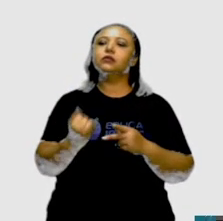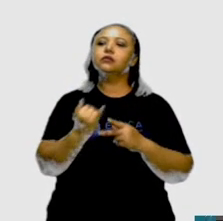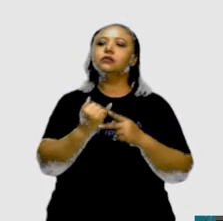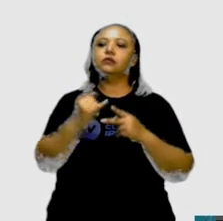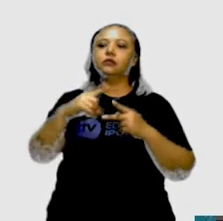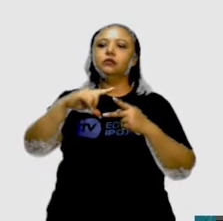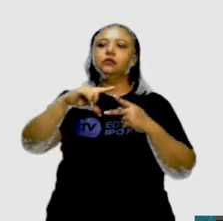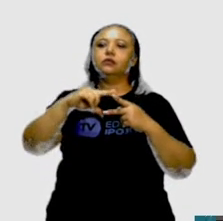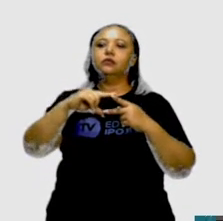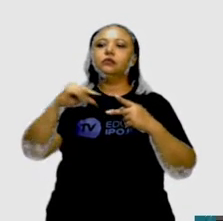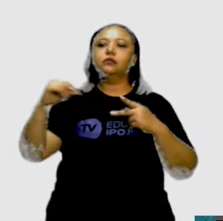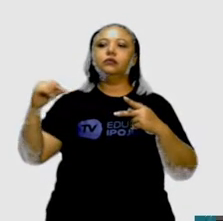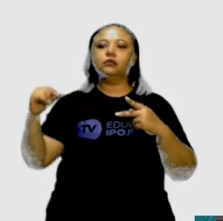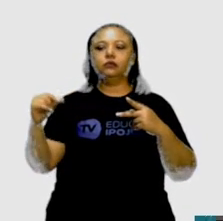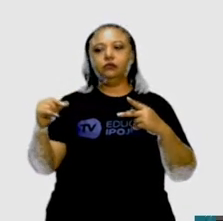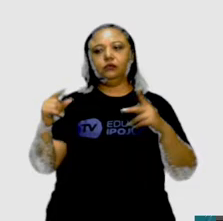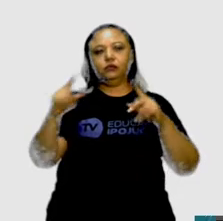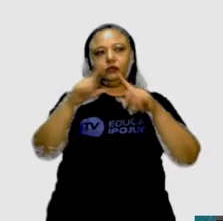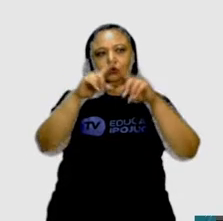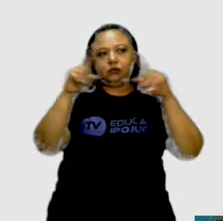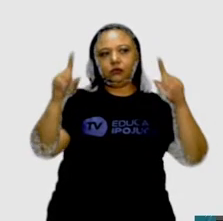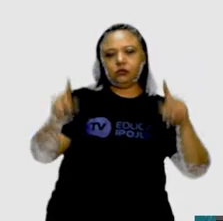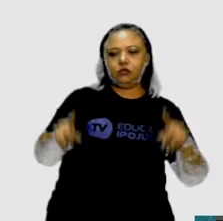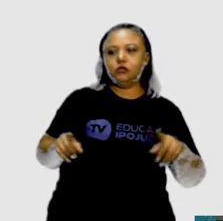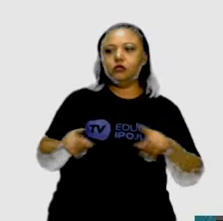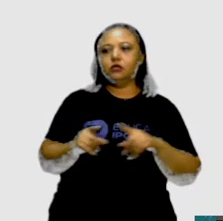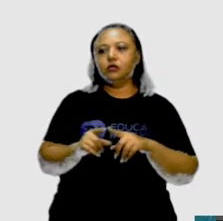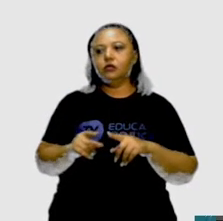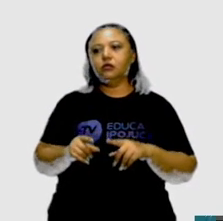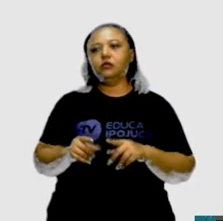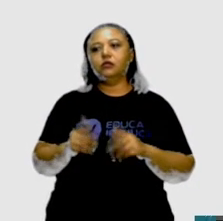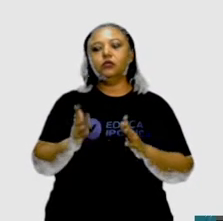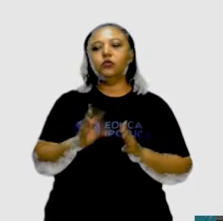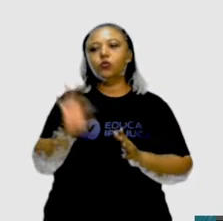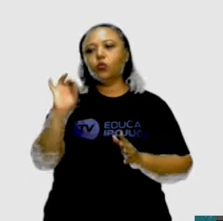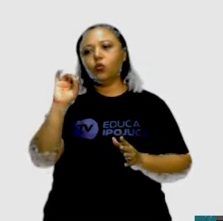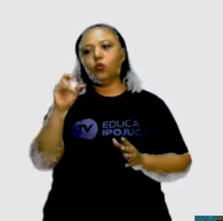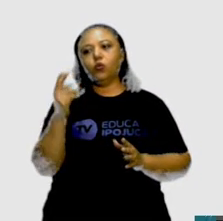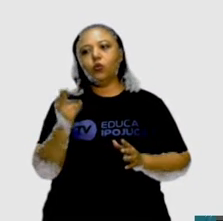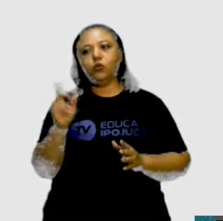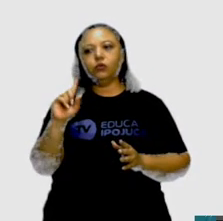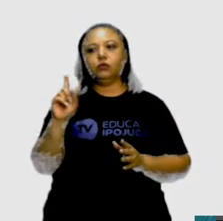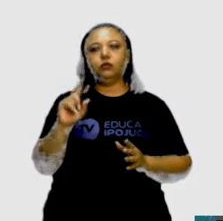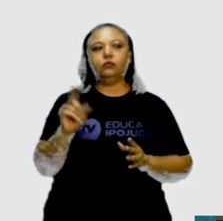Figuras que têm lados retos, por exemplo? Sim ou não?